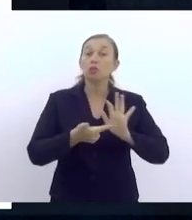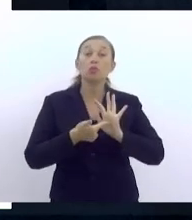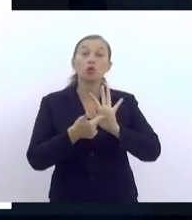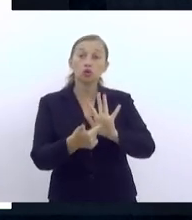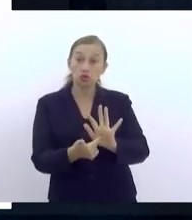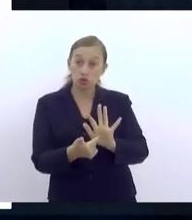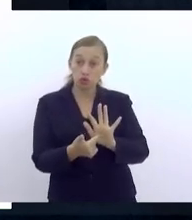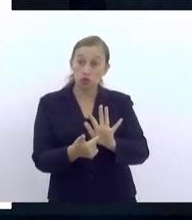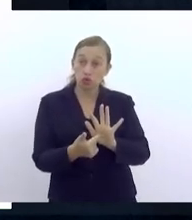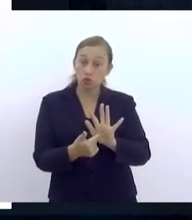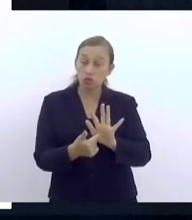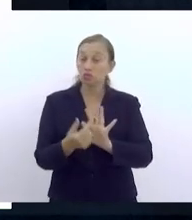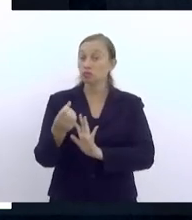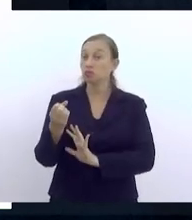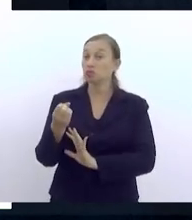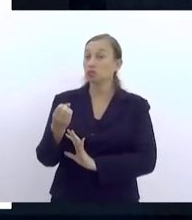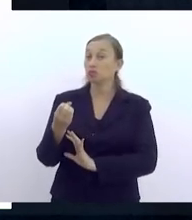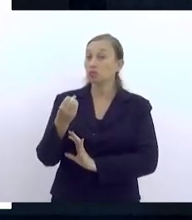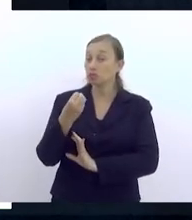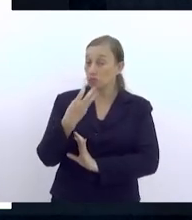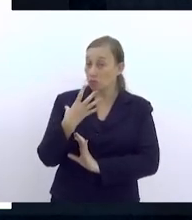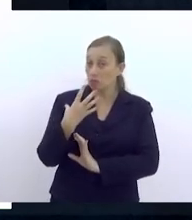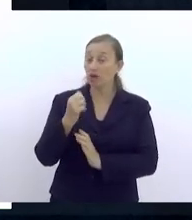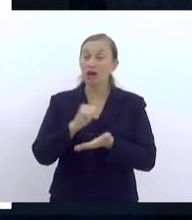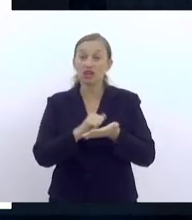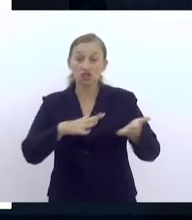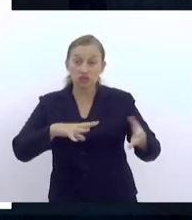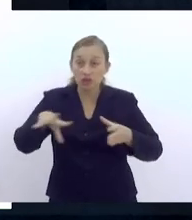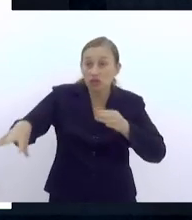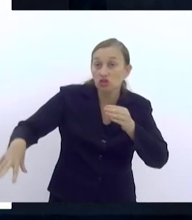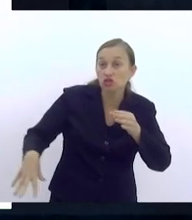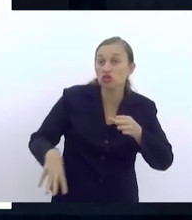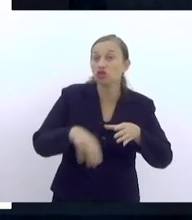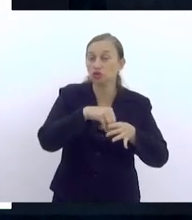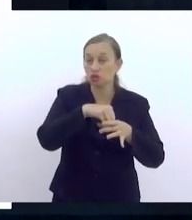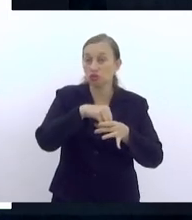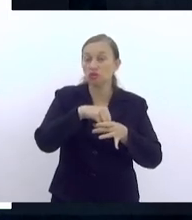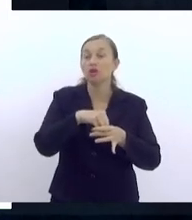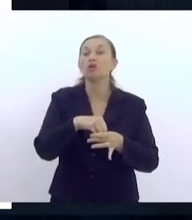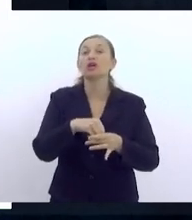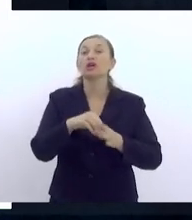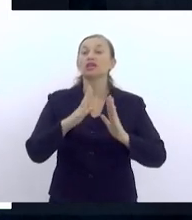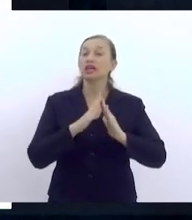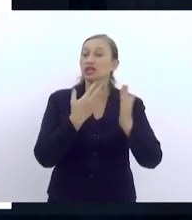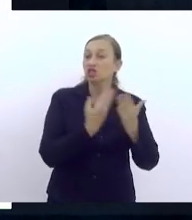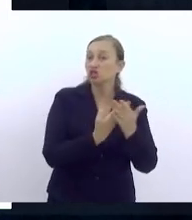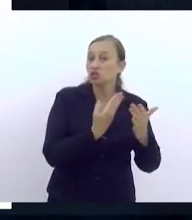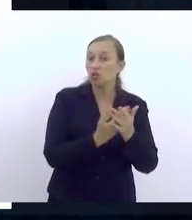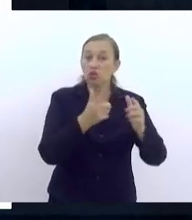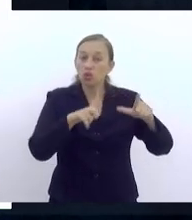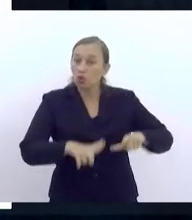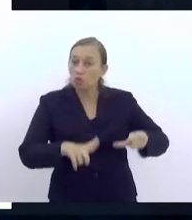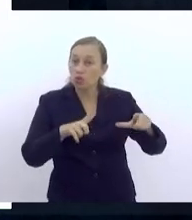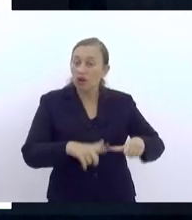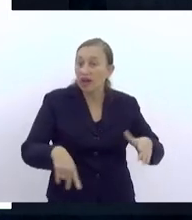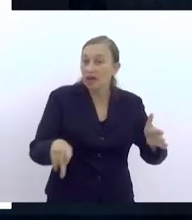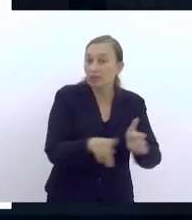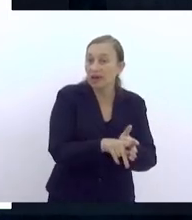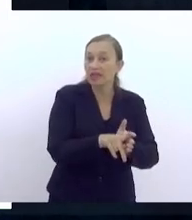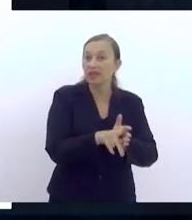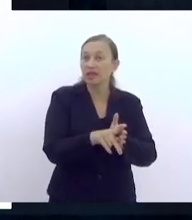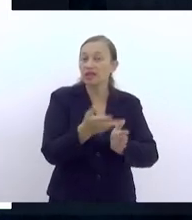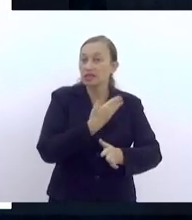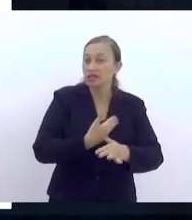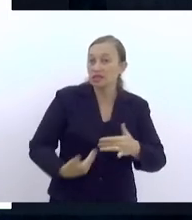bastante efetivo, essa atividade de inclusão das escolas, como espaços da comunidade, espaços de